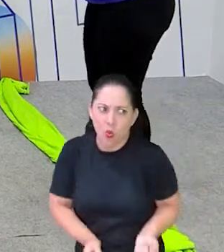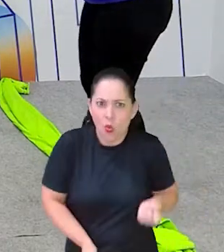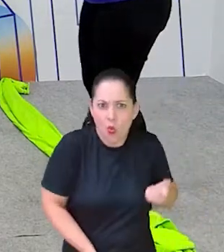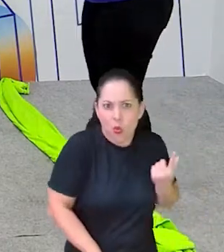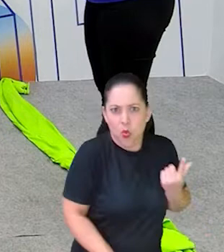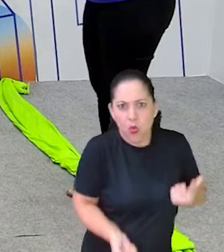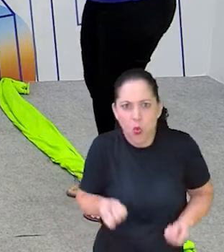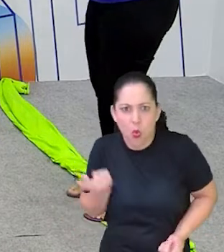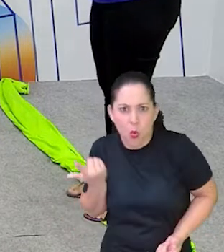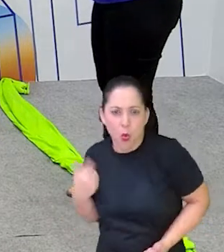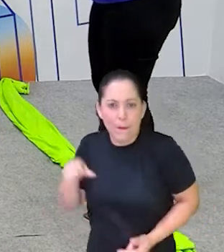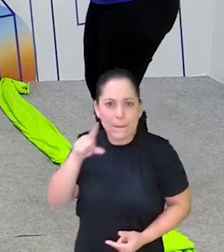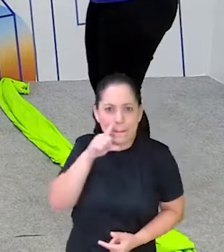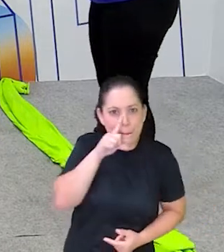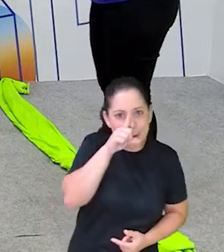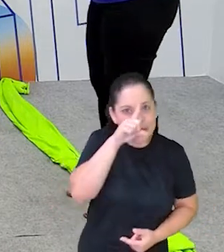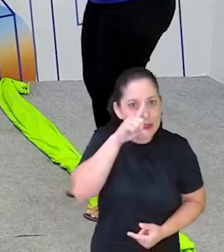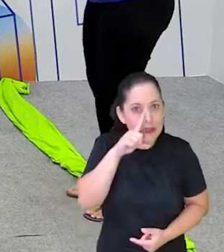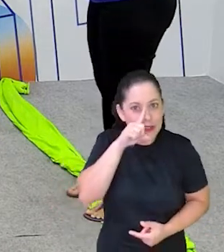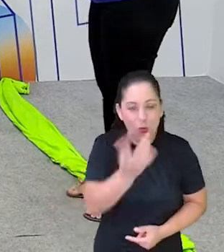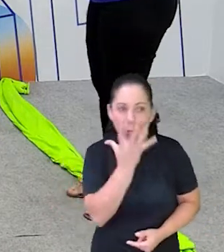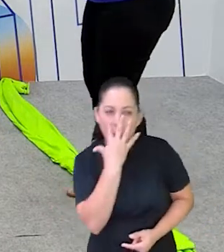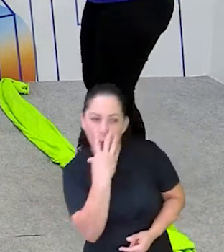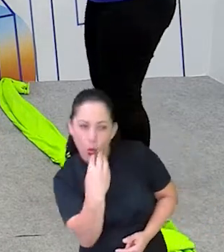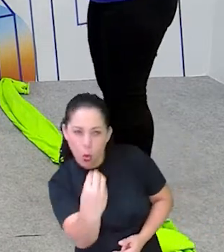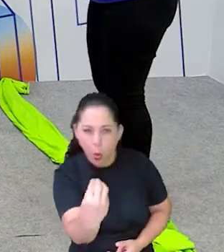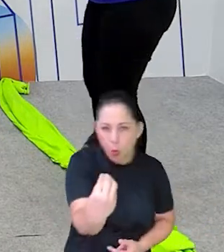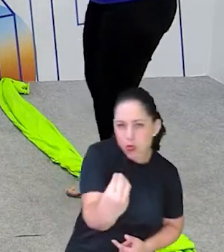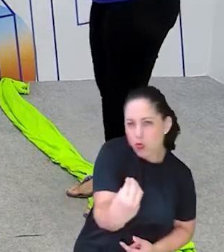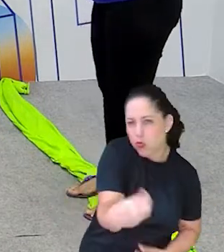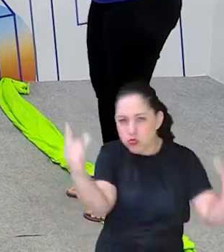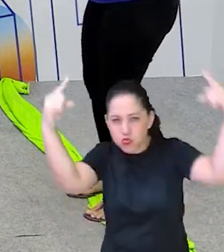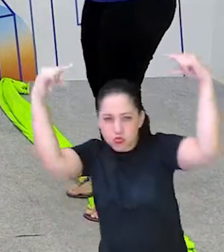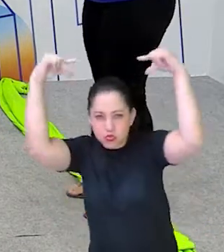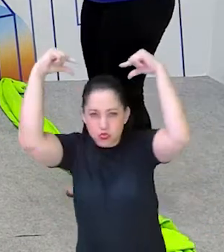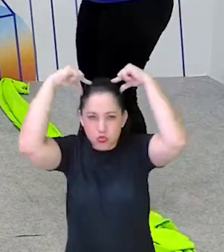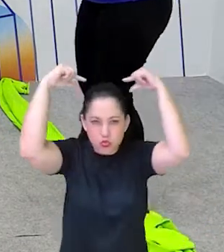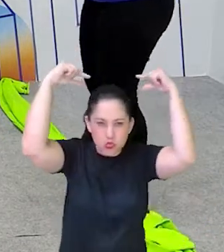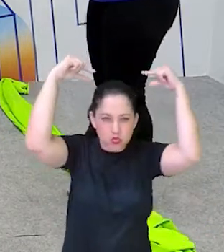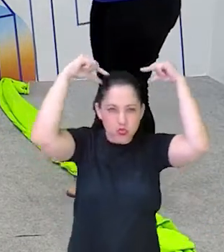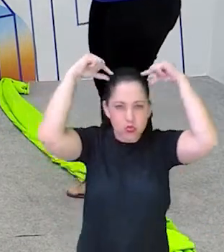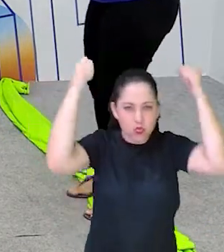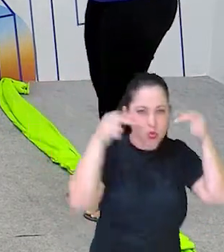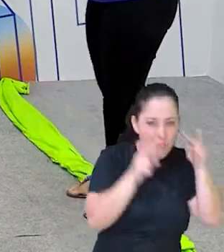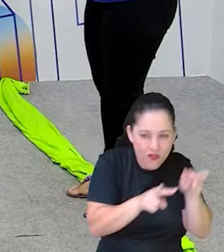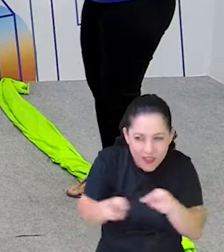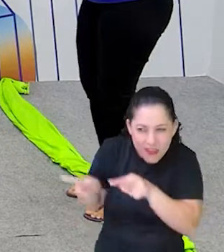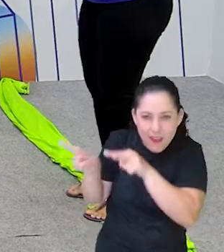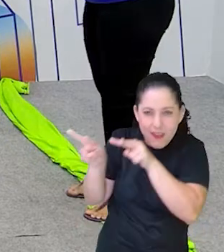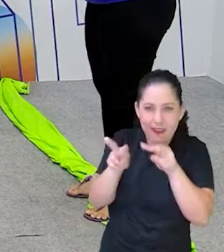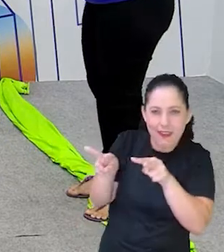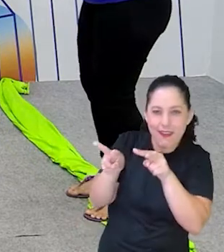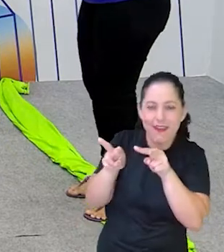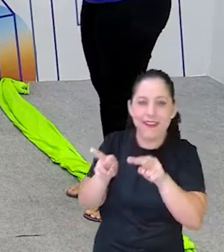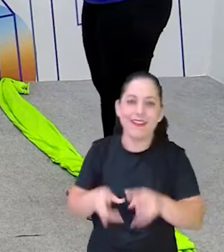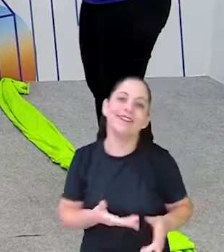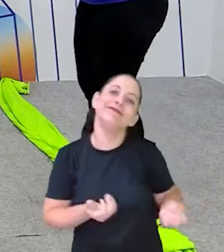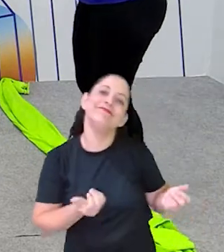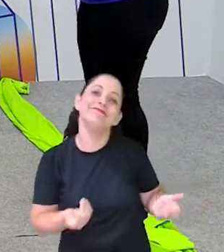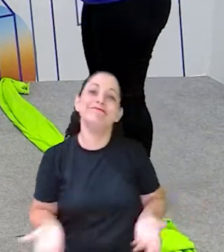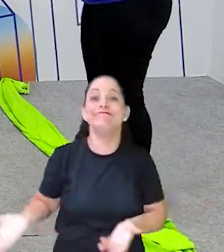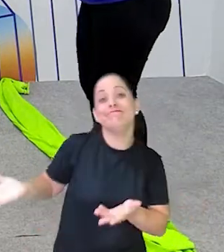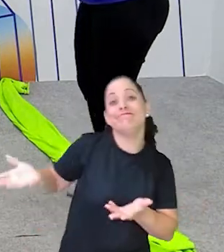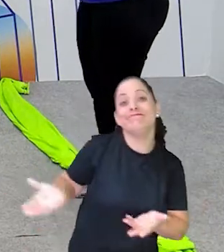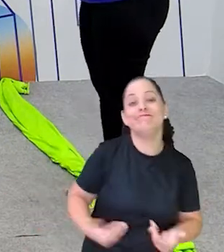deserto. E o lobo mal passeia aqui por perto. Mais